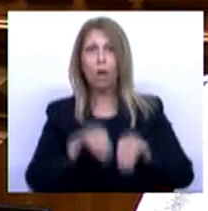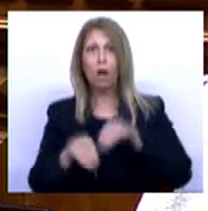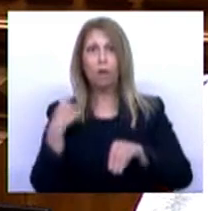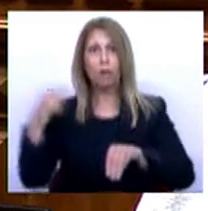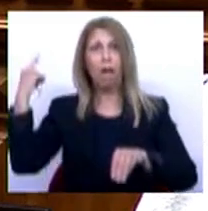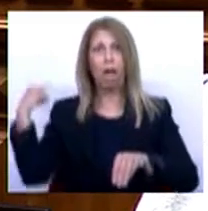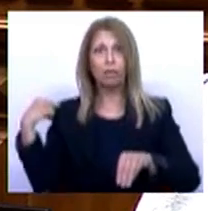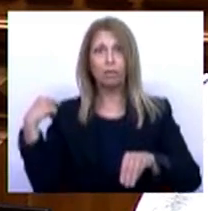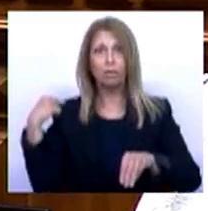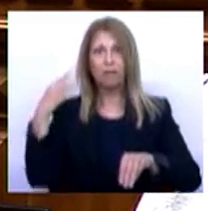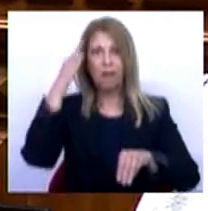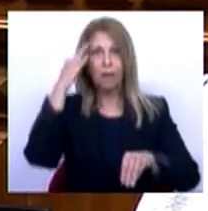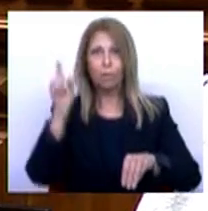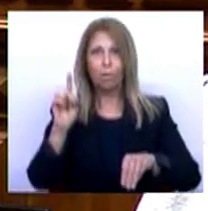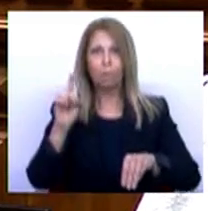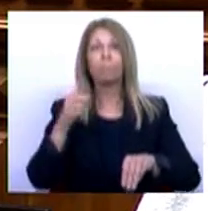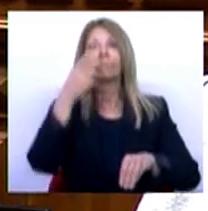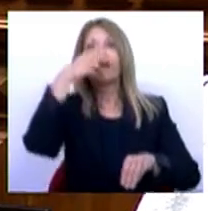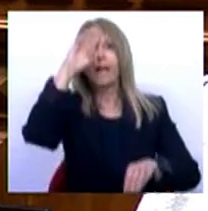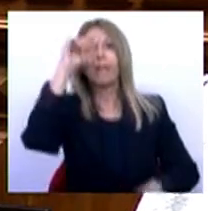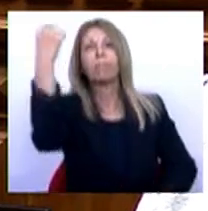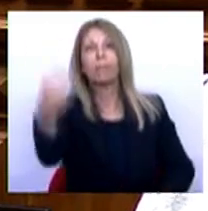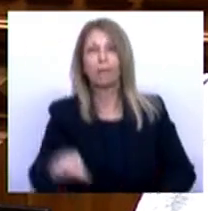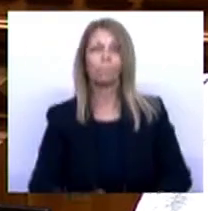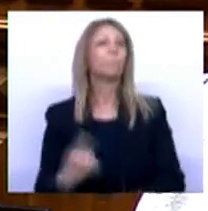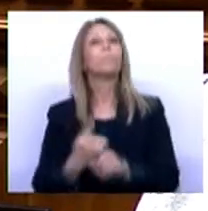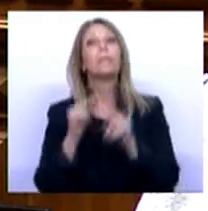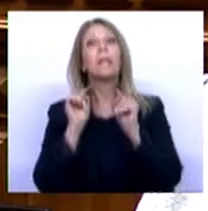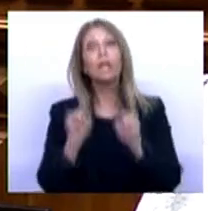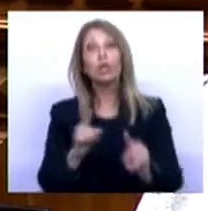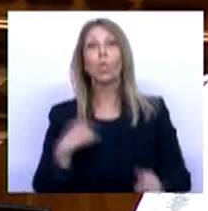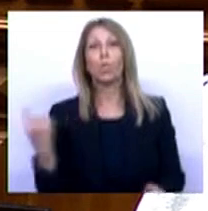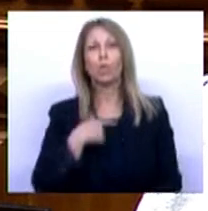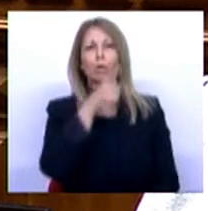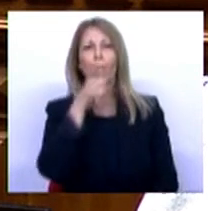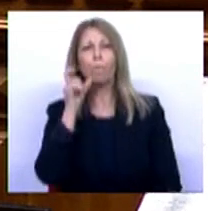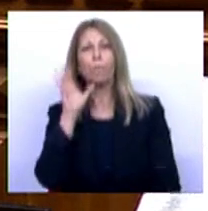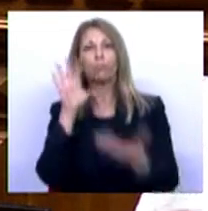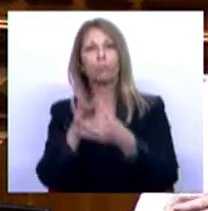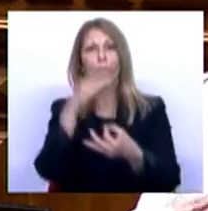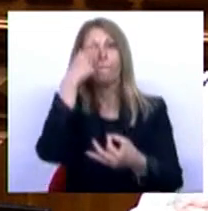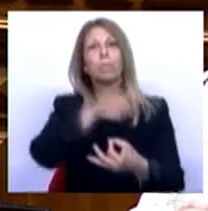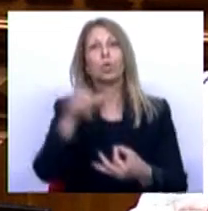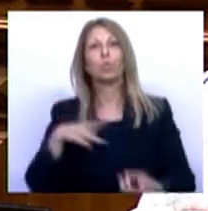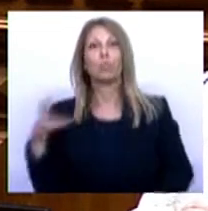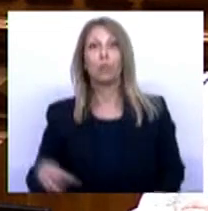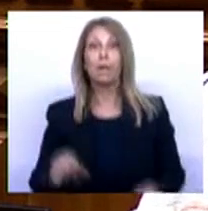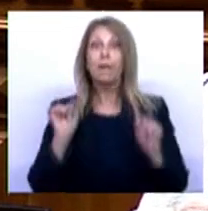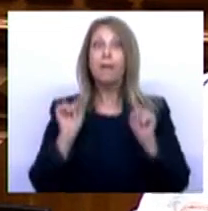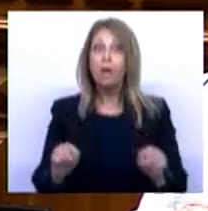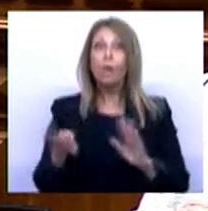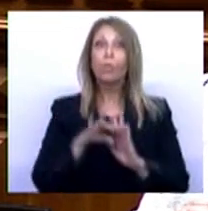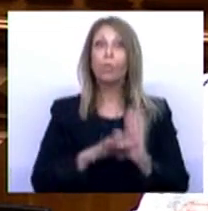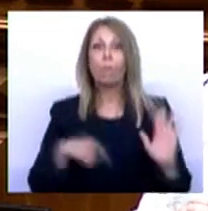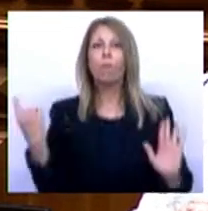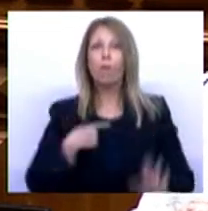Enganaram-se. Este é o nosso compromisso com os portugueses. Este é o programa que vamos defender.